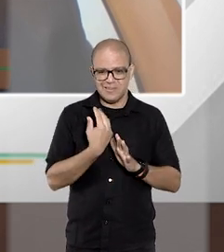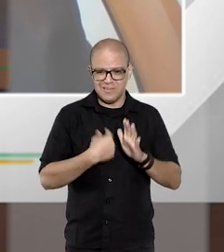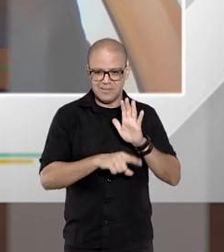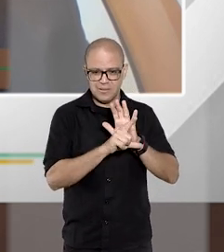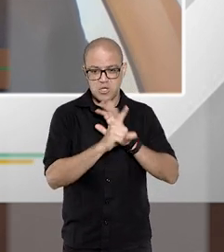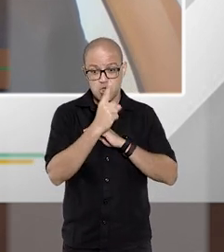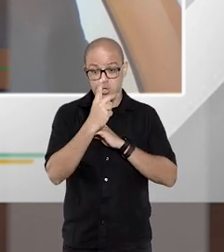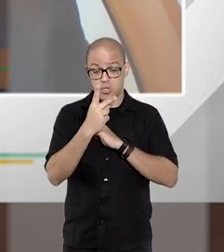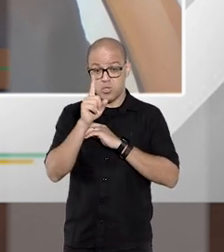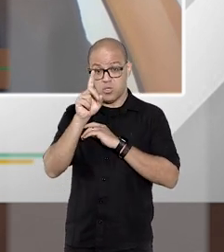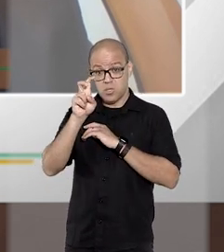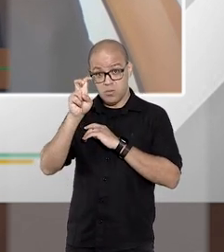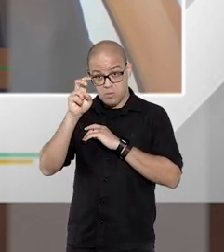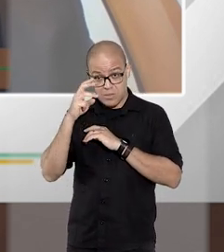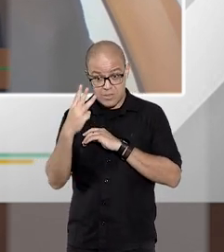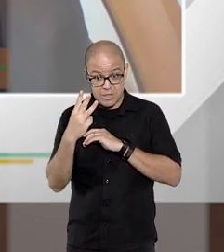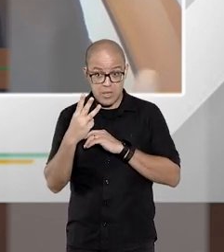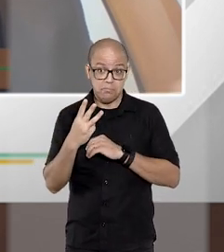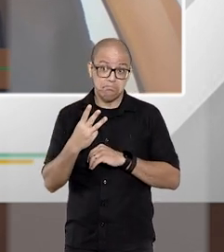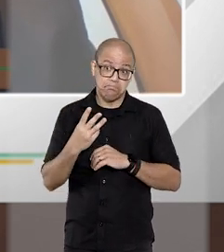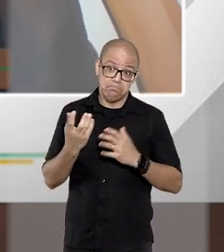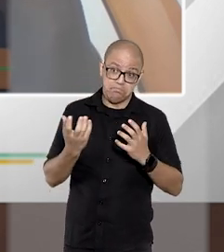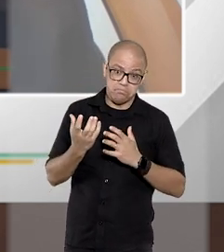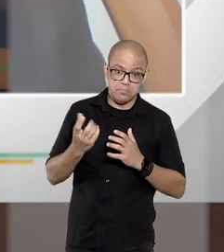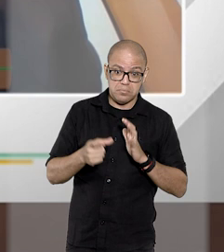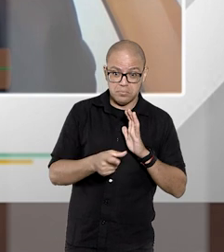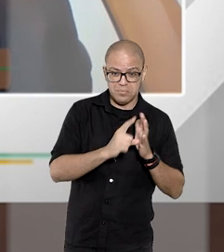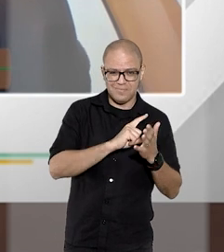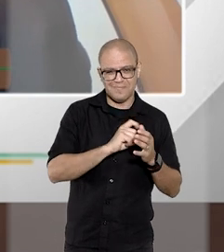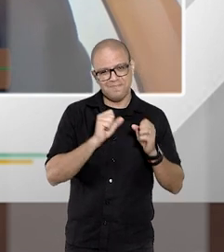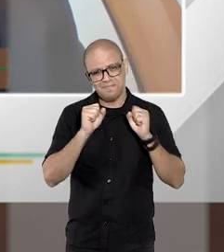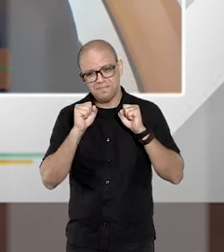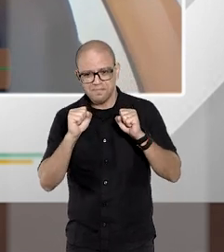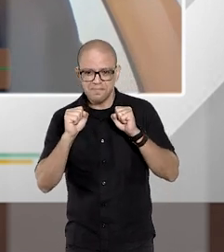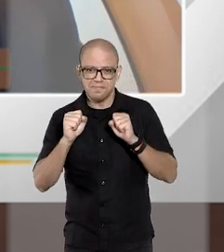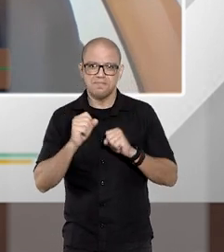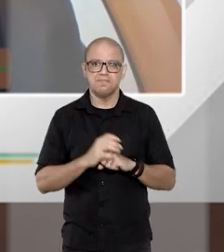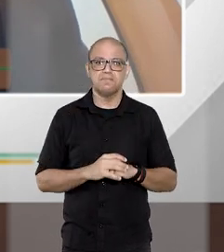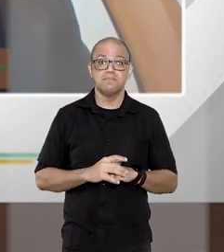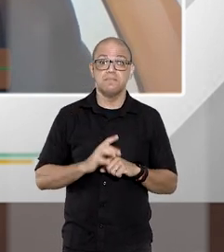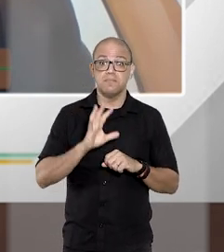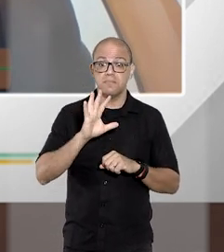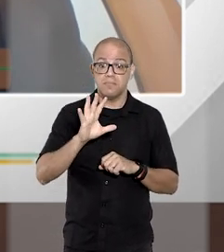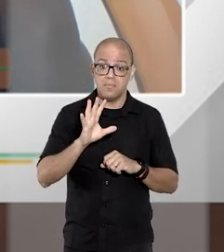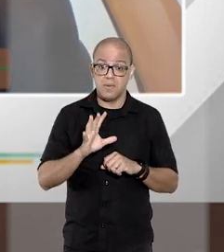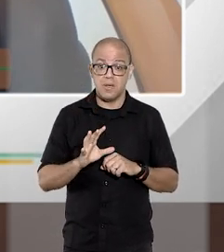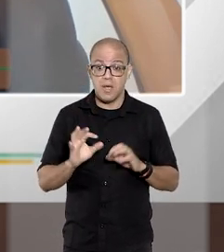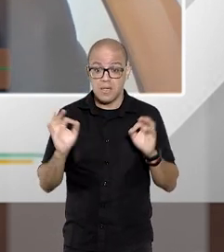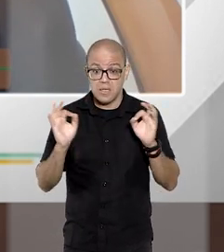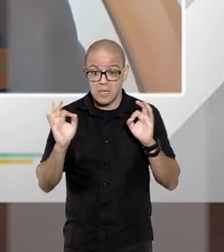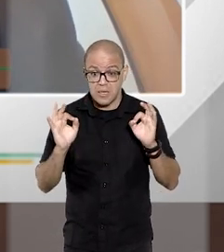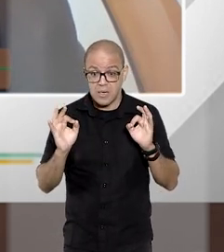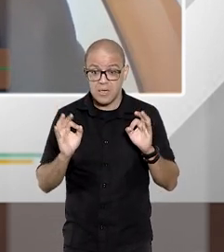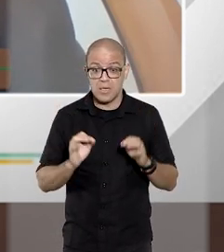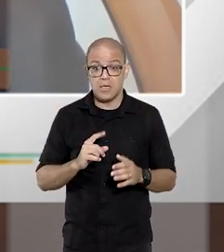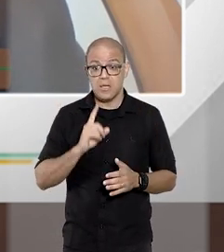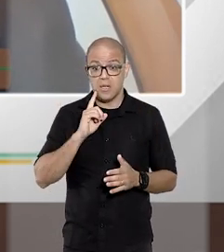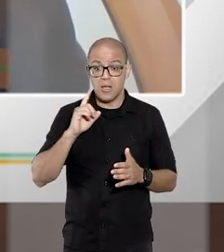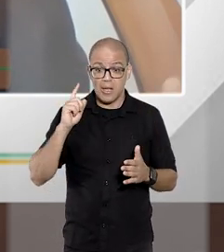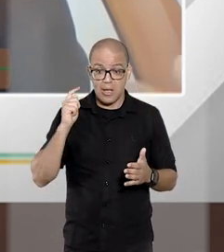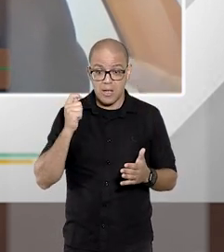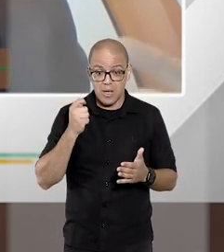na 12.153 preferiu prever né a possibilidade mas sem já previamente